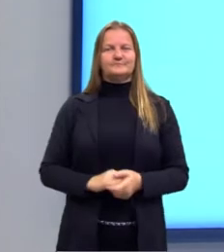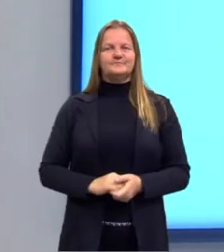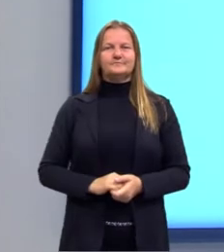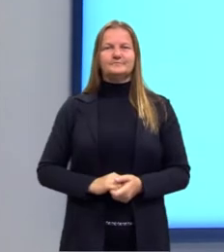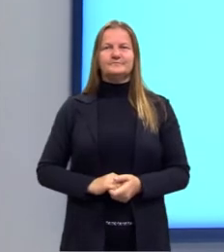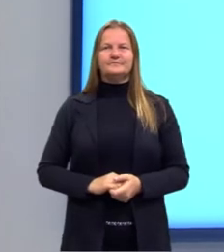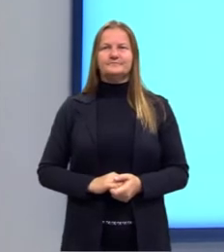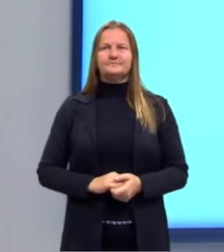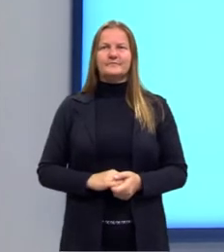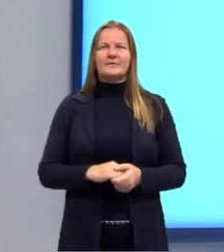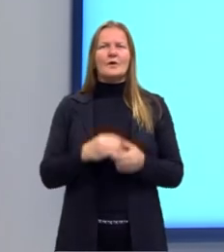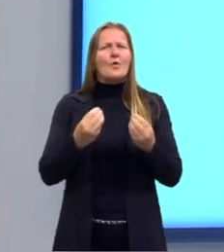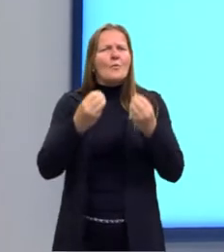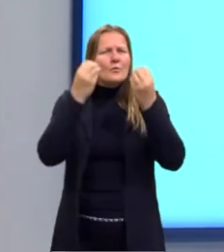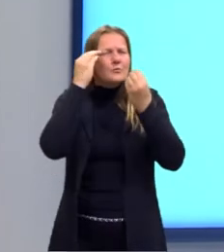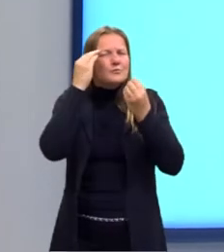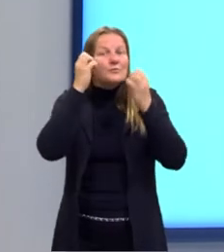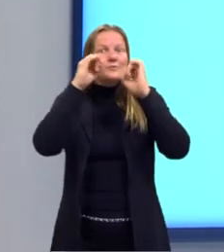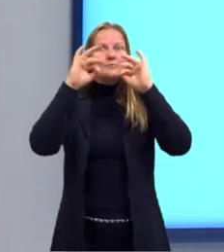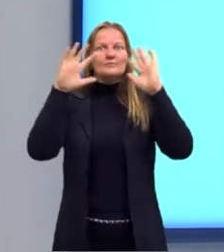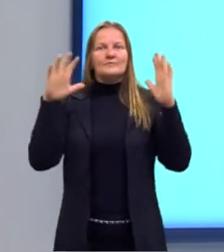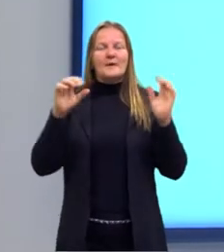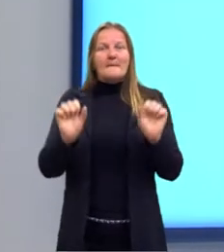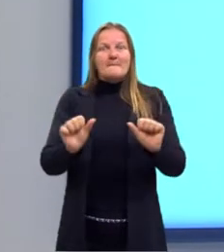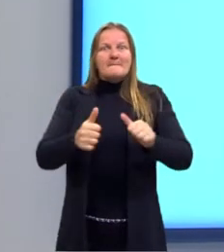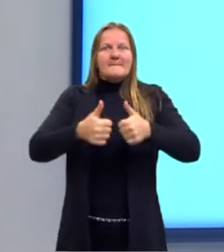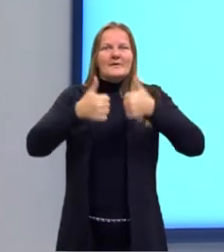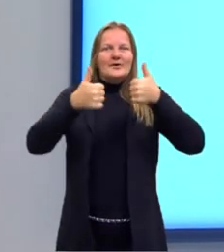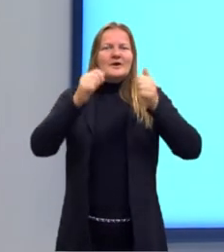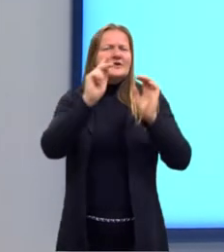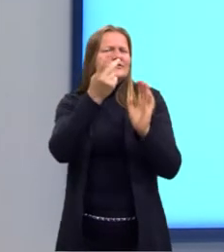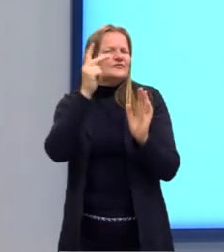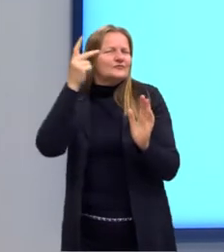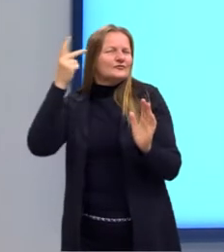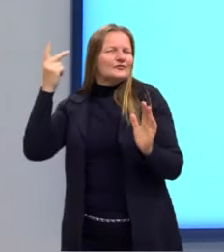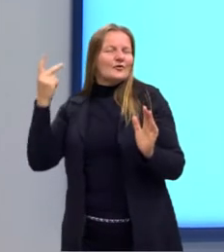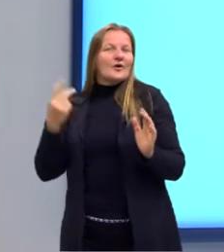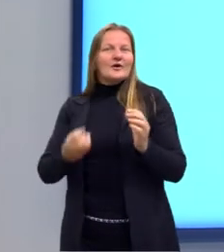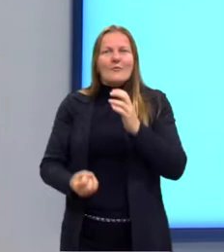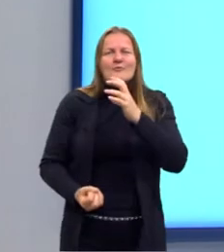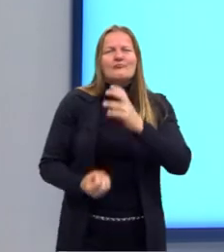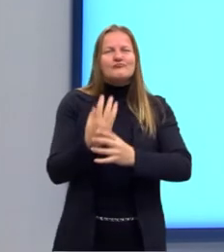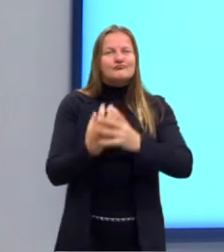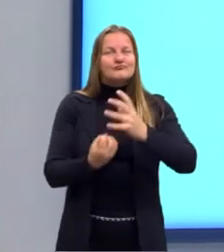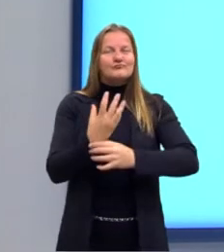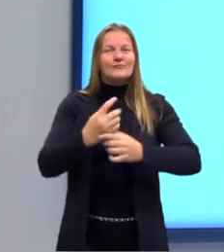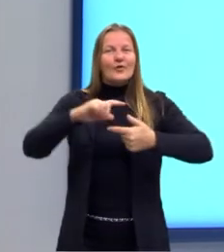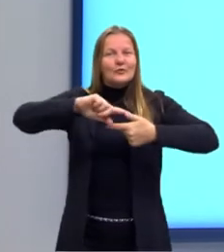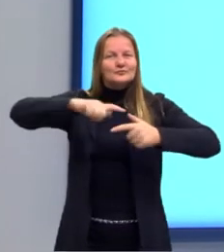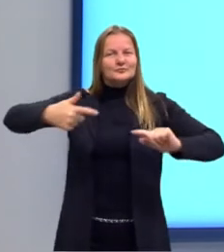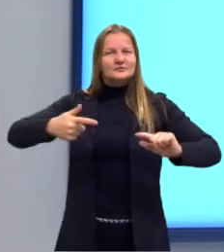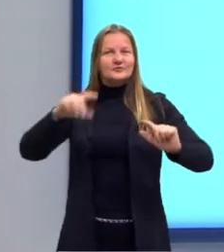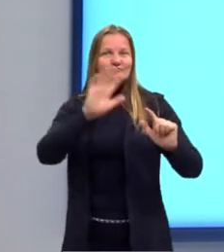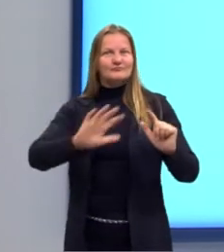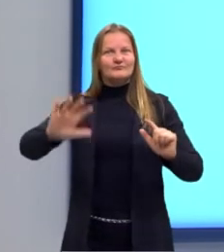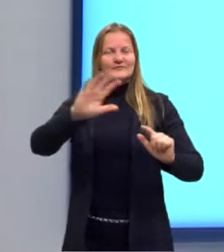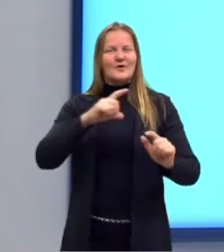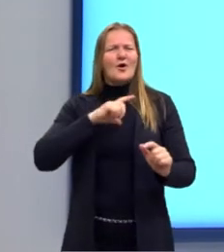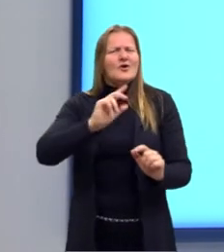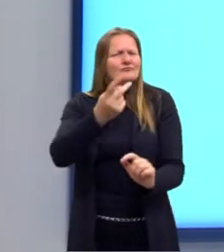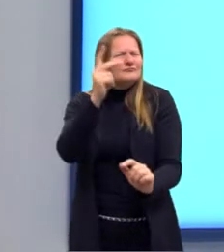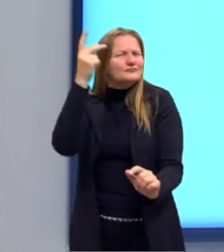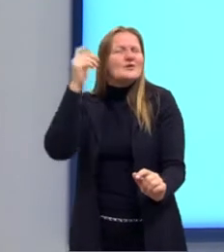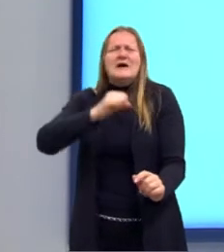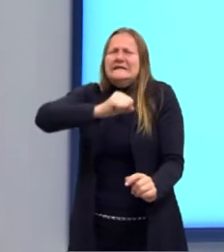Vamos entender então um pouco melhor a história da geometria espacial. Ela teve início na história